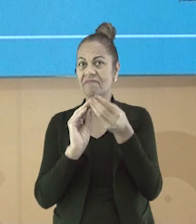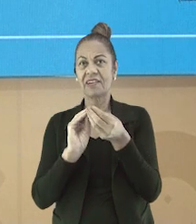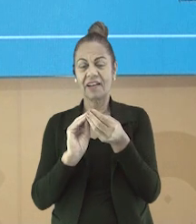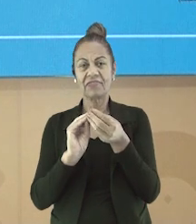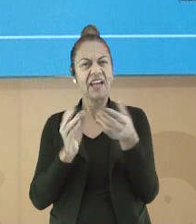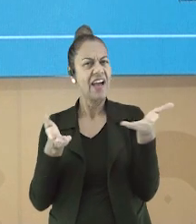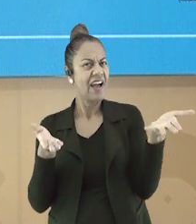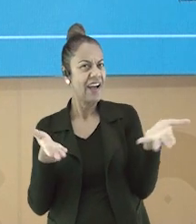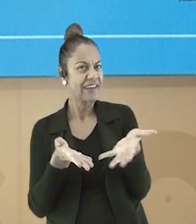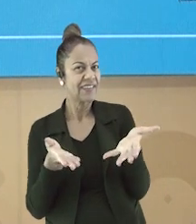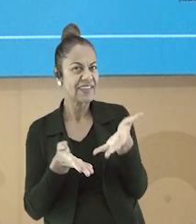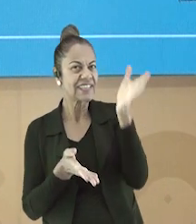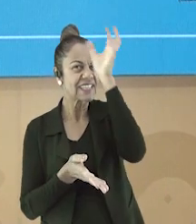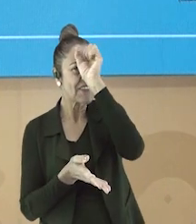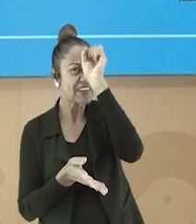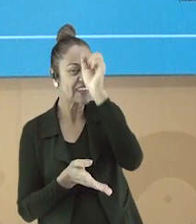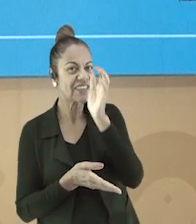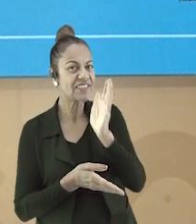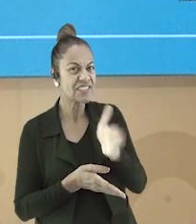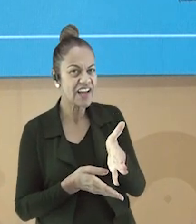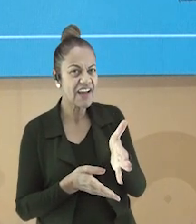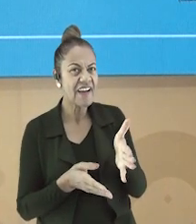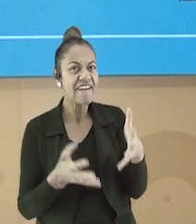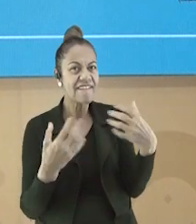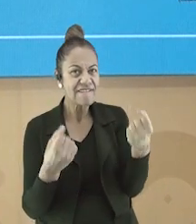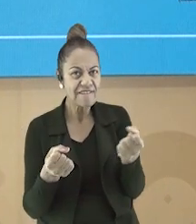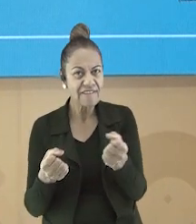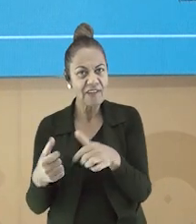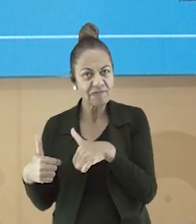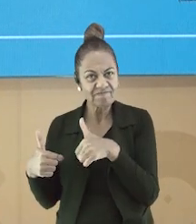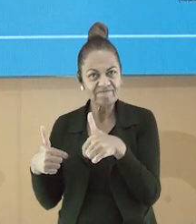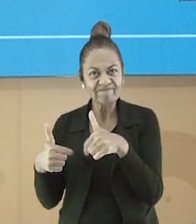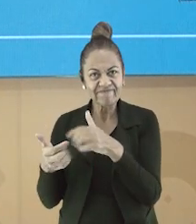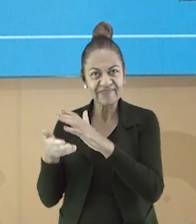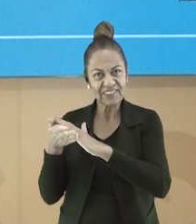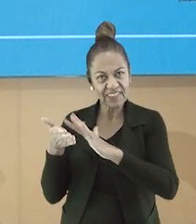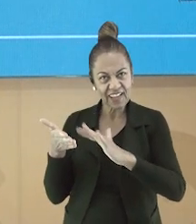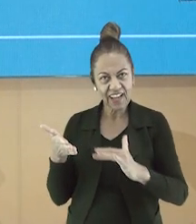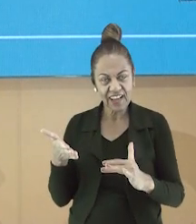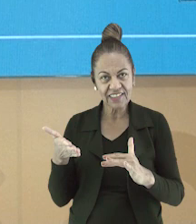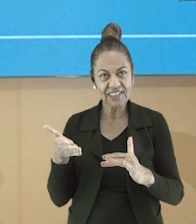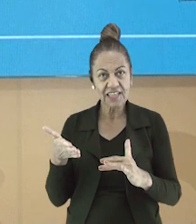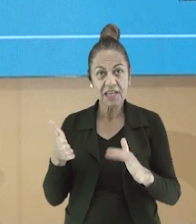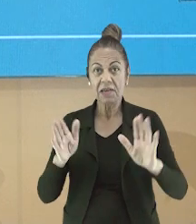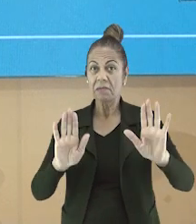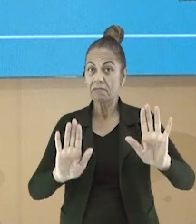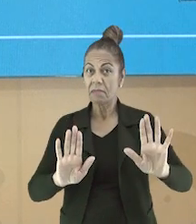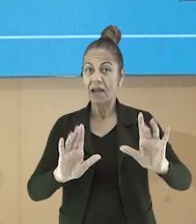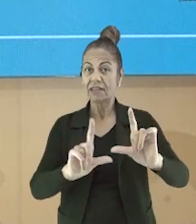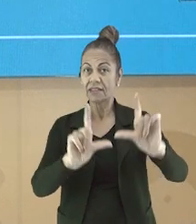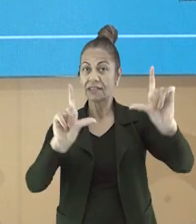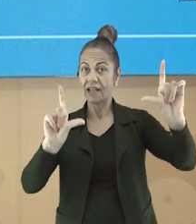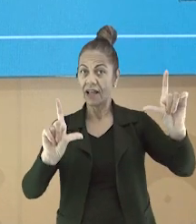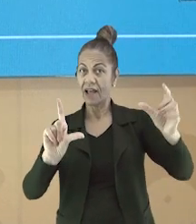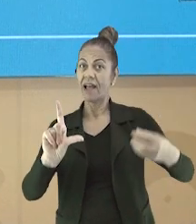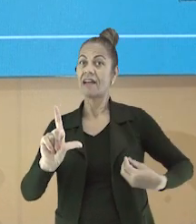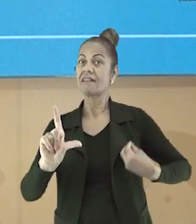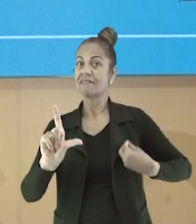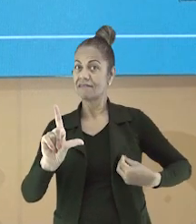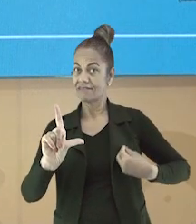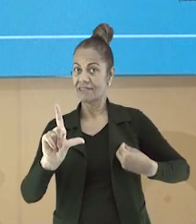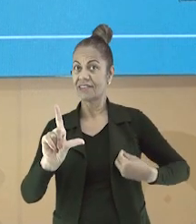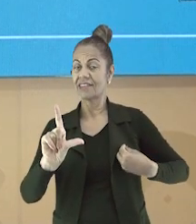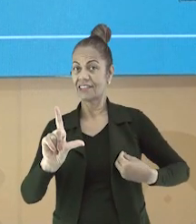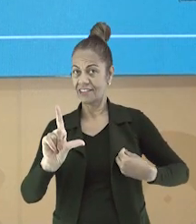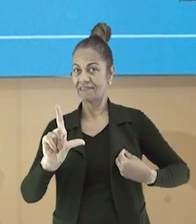Agora que você aprendeu e relembrou algumas dessas mudanças, vamos praticar? Mas, já marcou sua presença